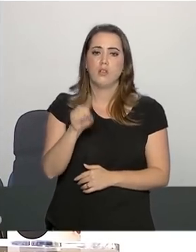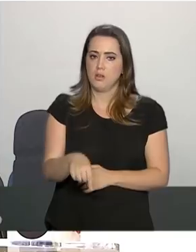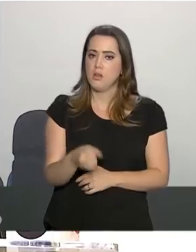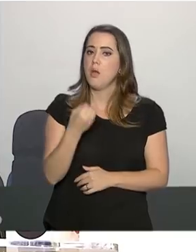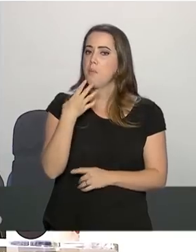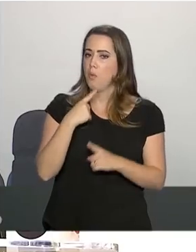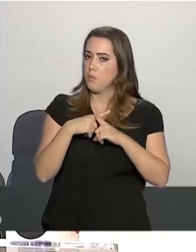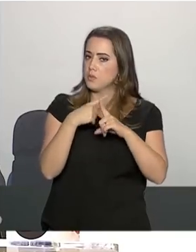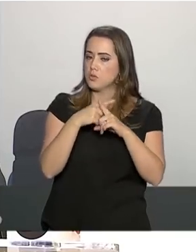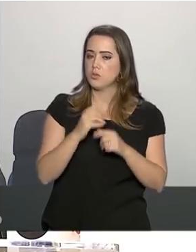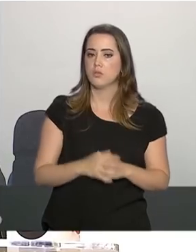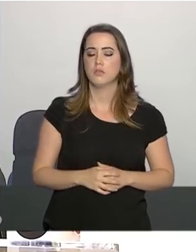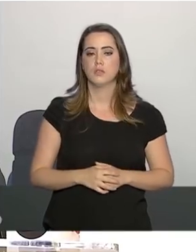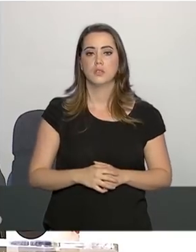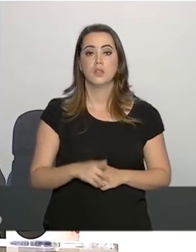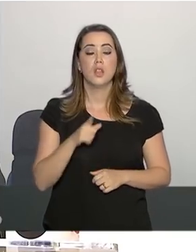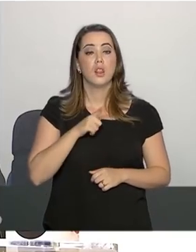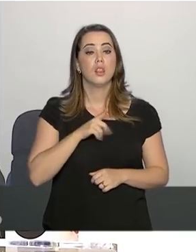Há uma previsão de retirar?